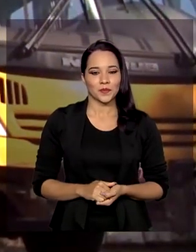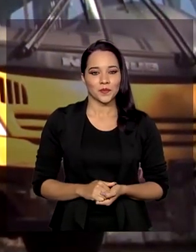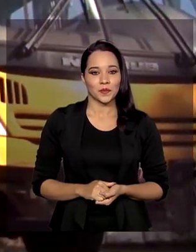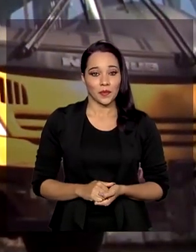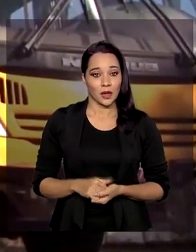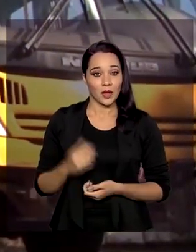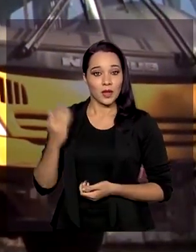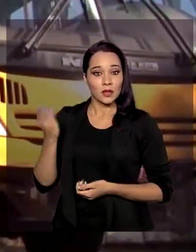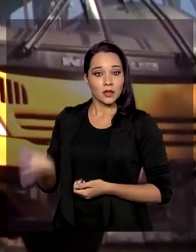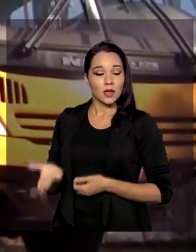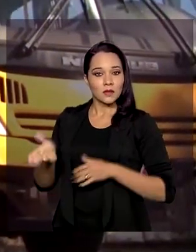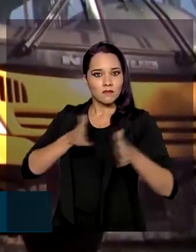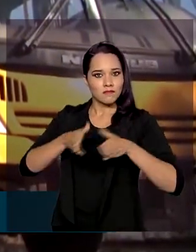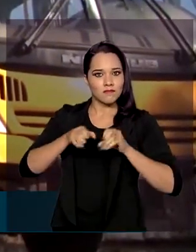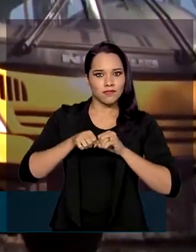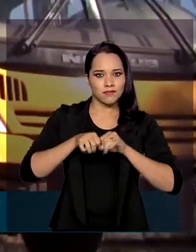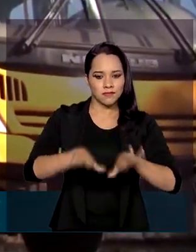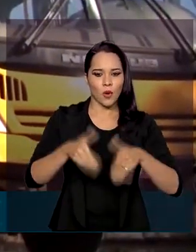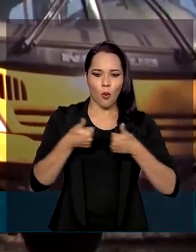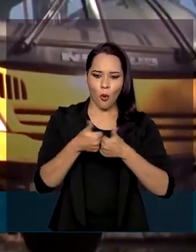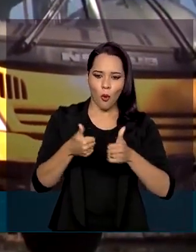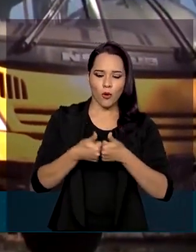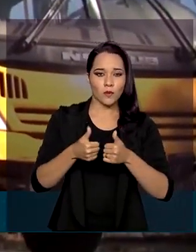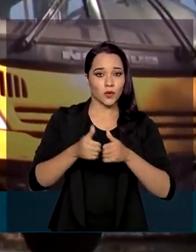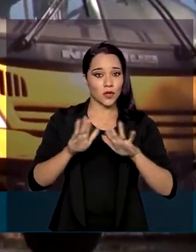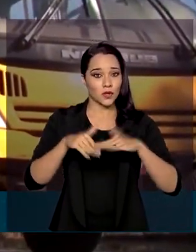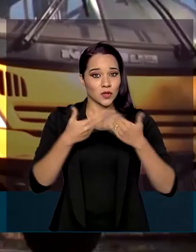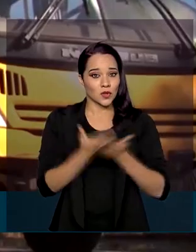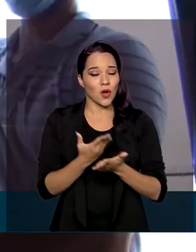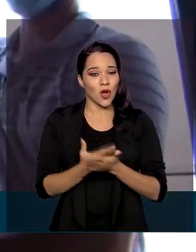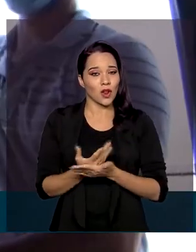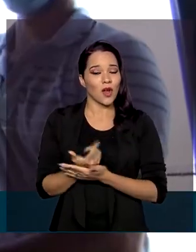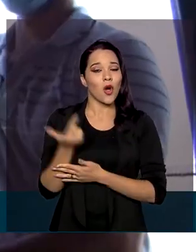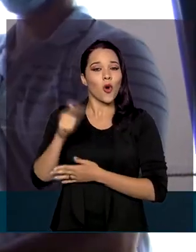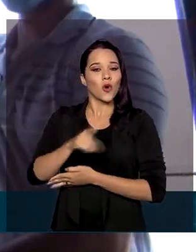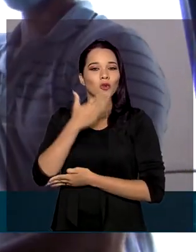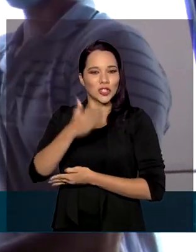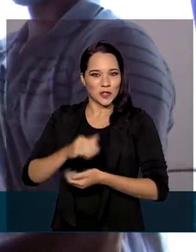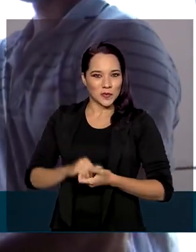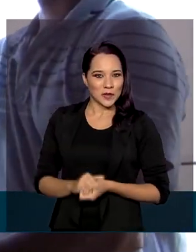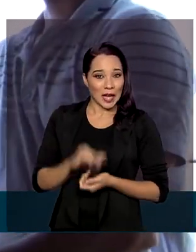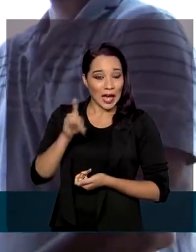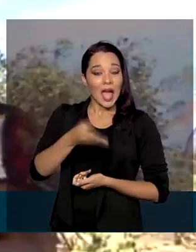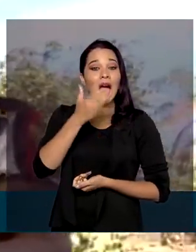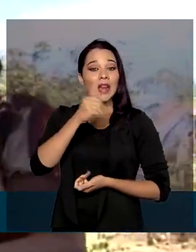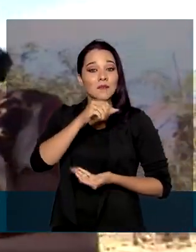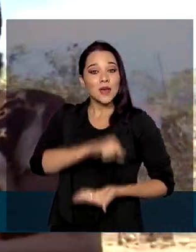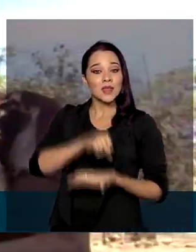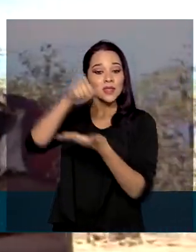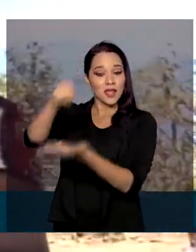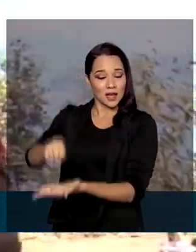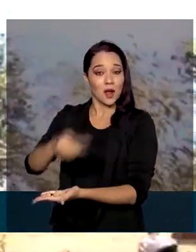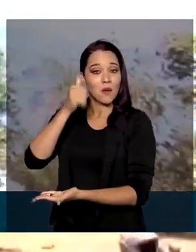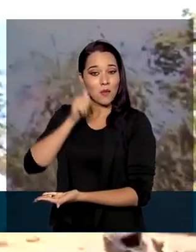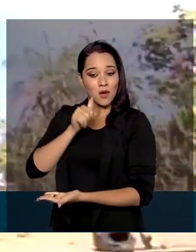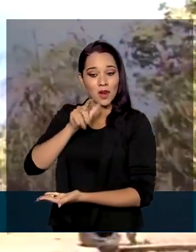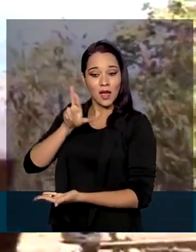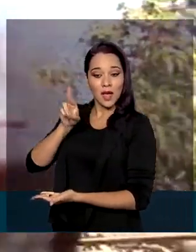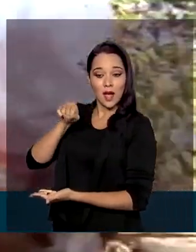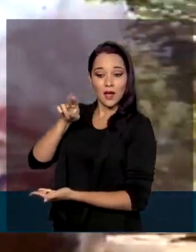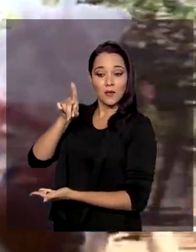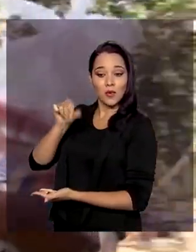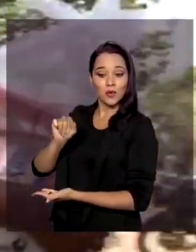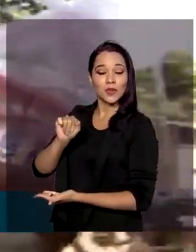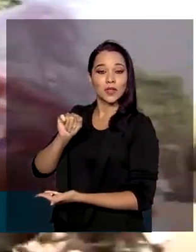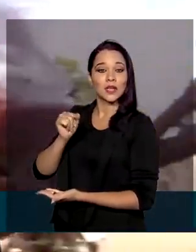Nessa pandemia, o ônibus escolar tem outra função, entregar alimentos. Dona Raimunda, que mora no